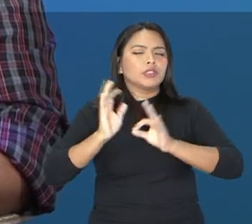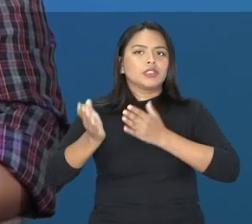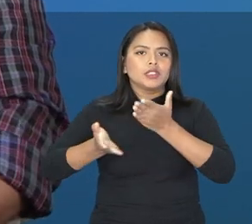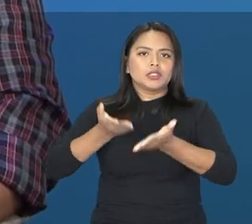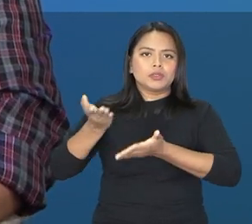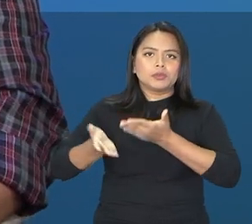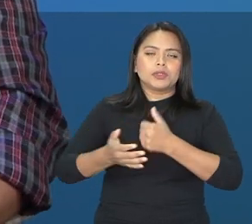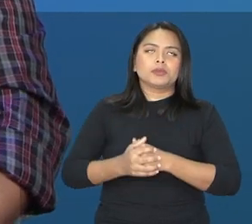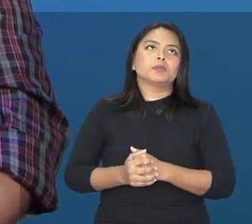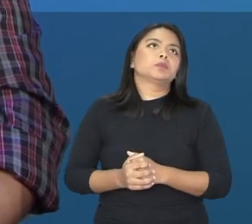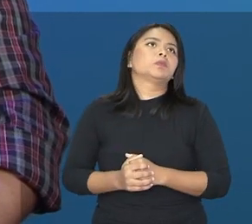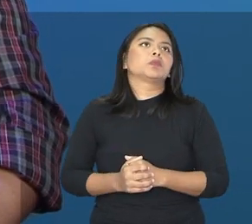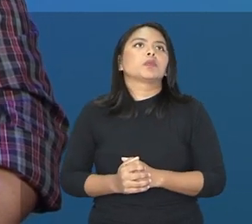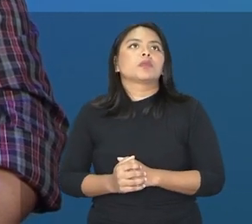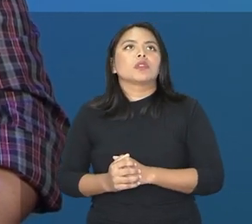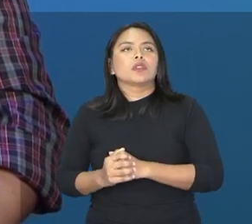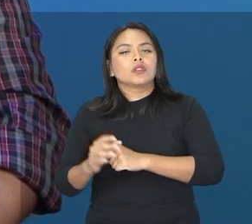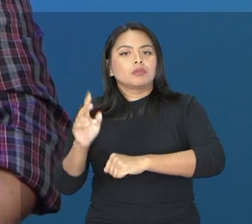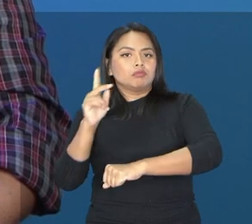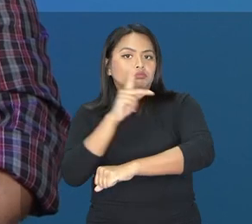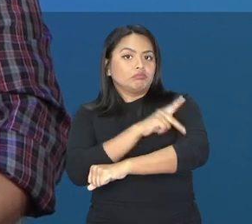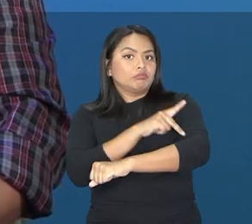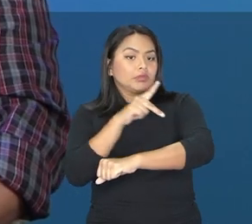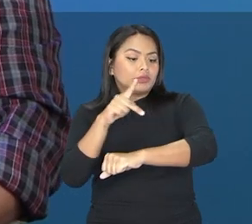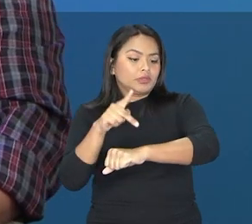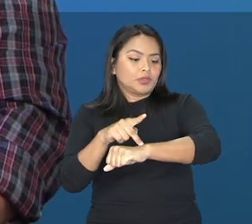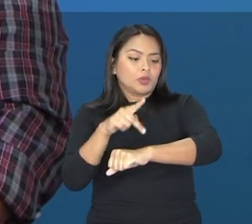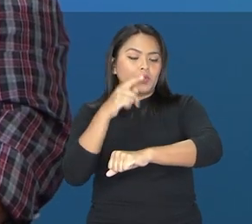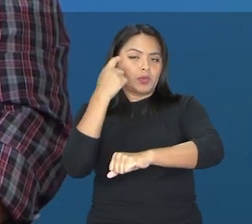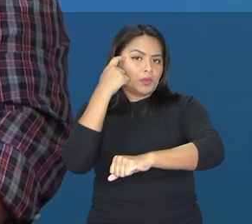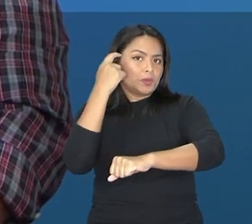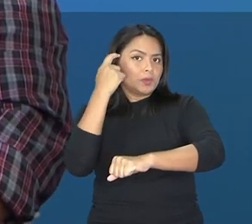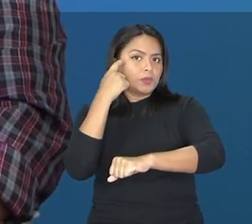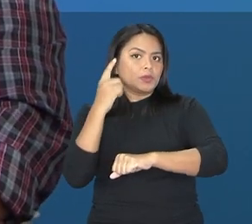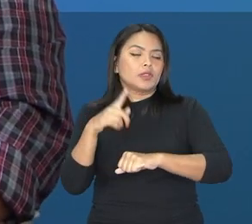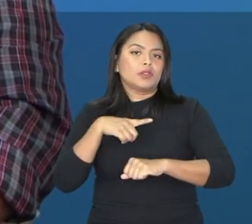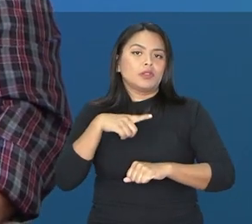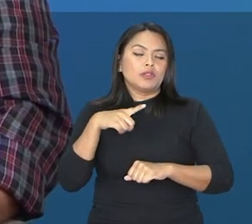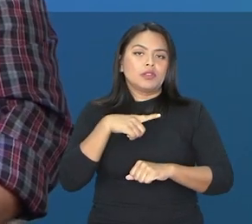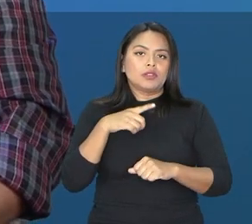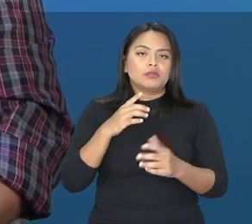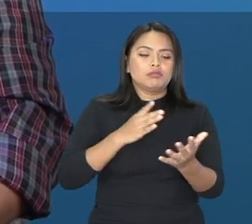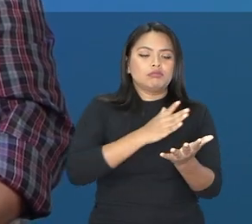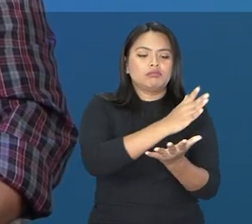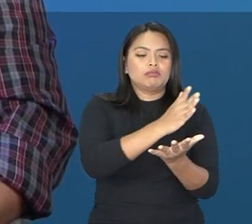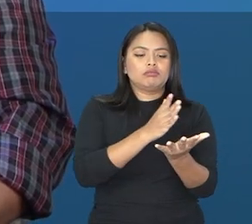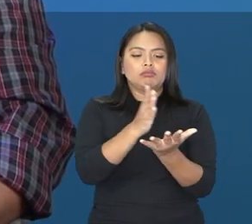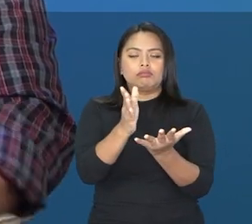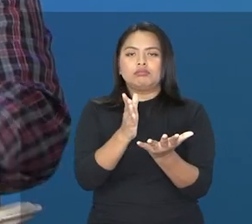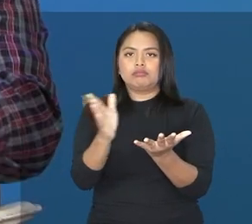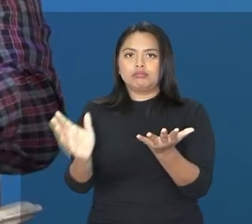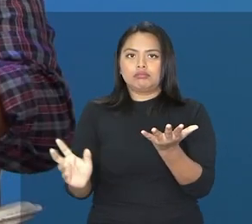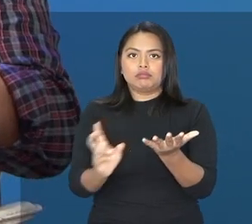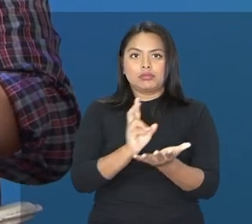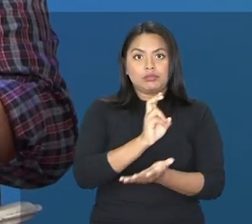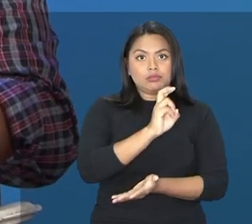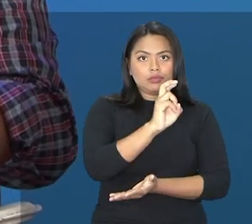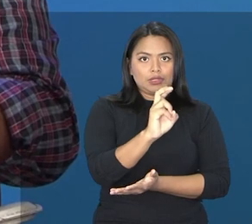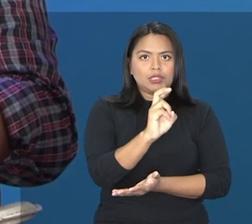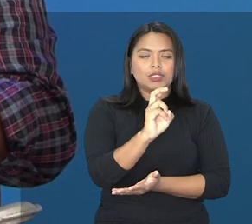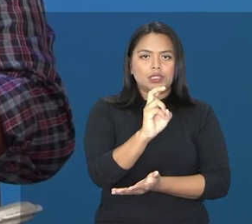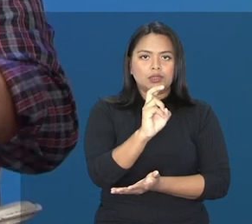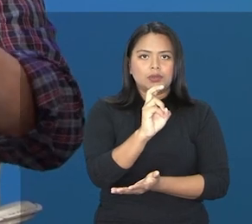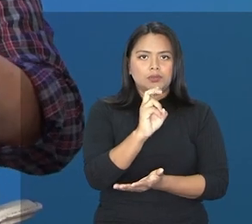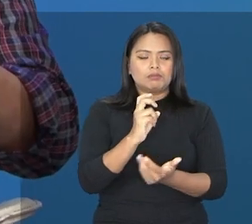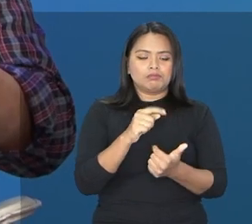demandas. do ponto de vista pedagógico, o centro, ele atende em cinco domínios de inteligência, nós chamamos de domínio de